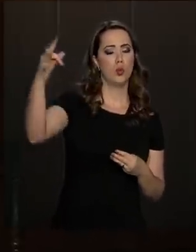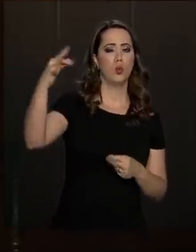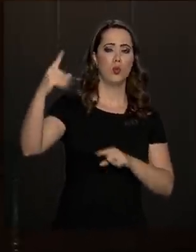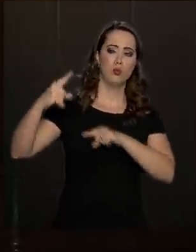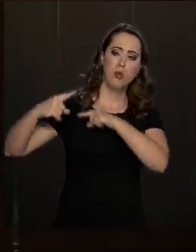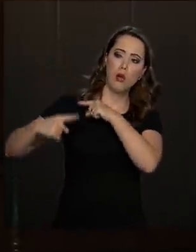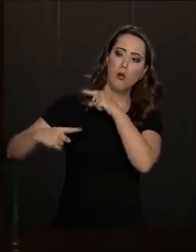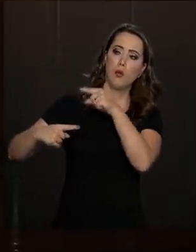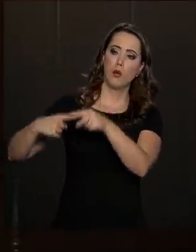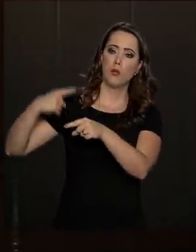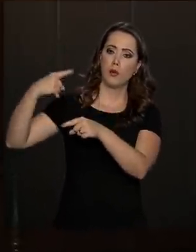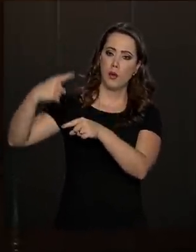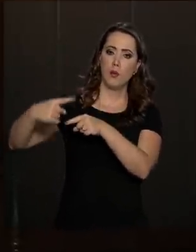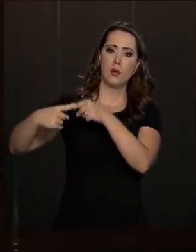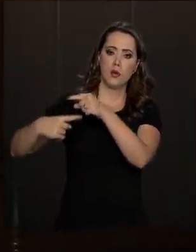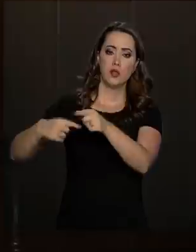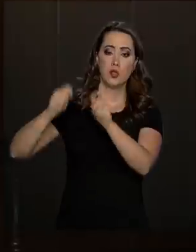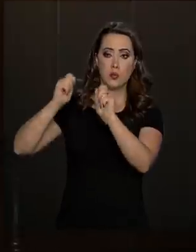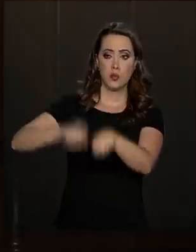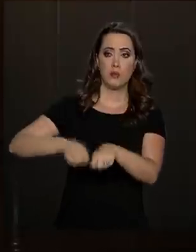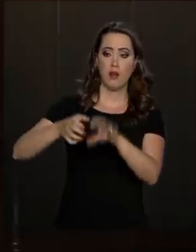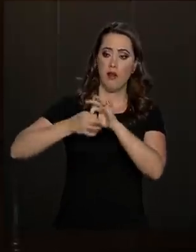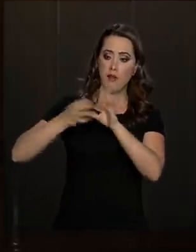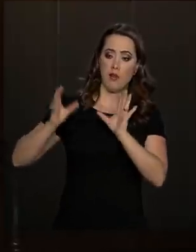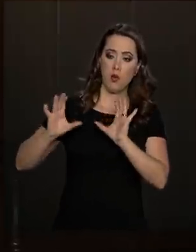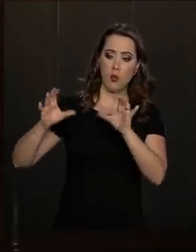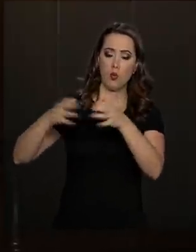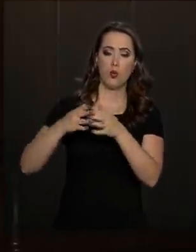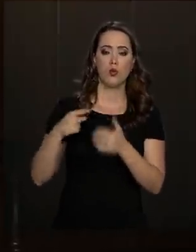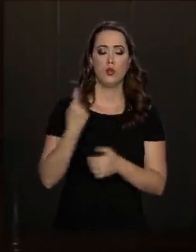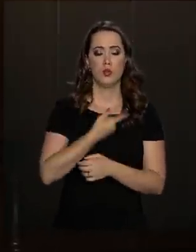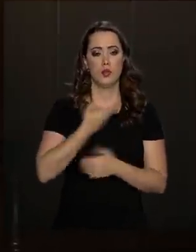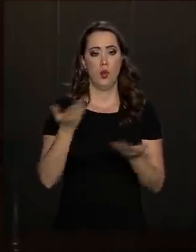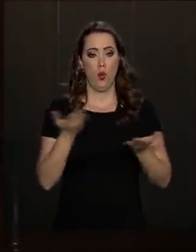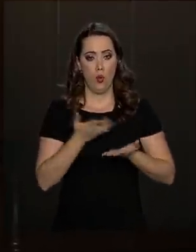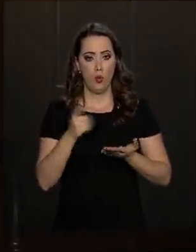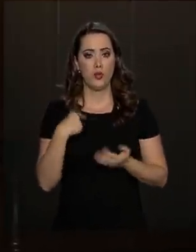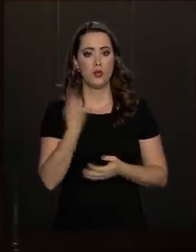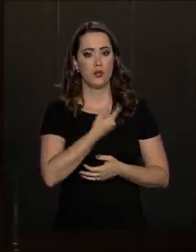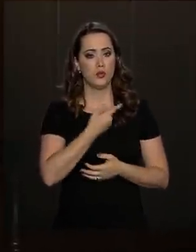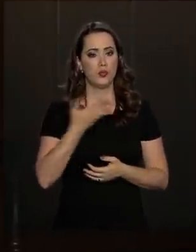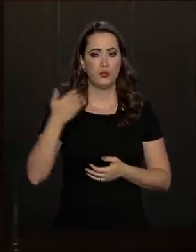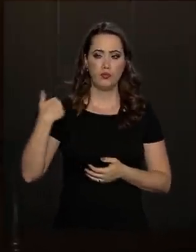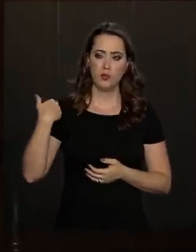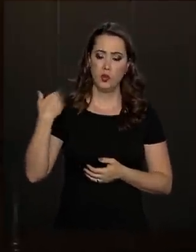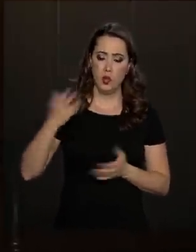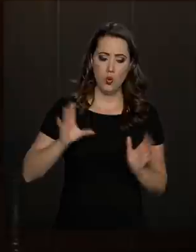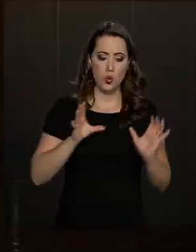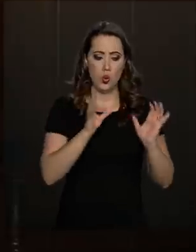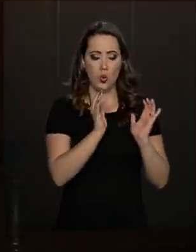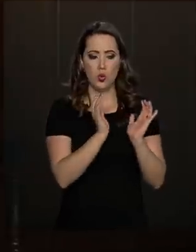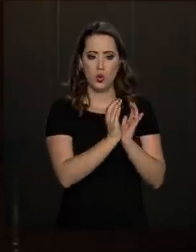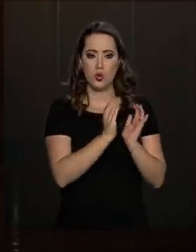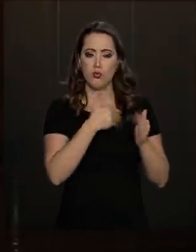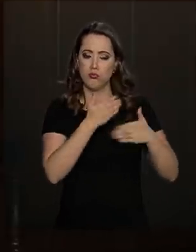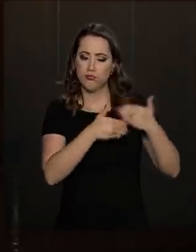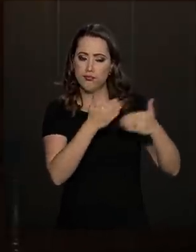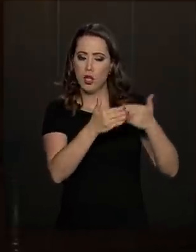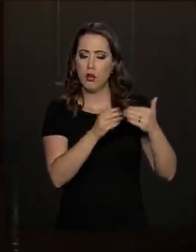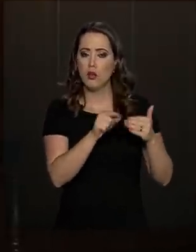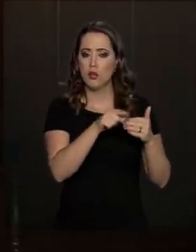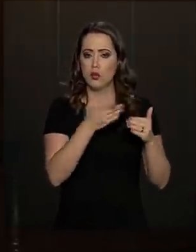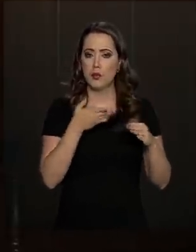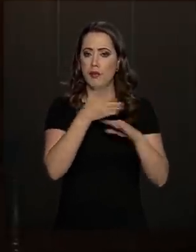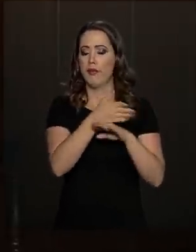permitir que eles escapem essa armadilha em que as nossas gerações passadas e contemporâneas se meteram. Nós